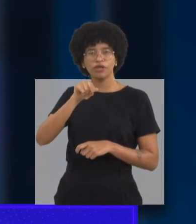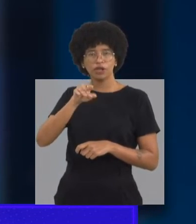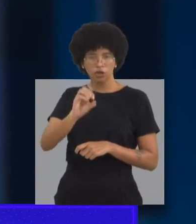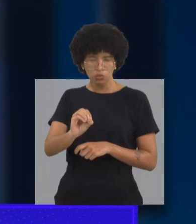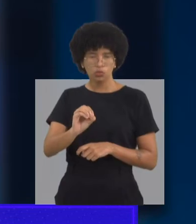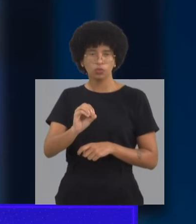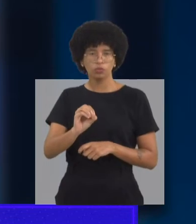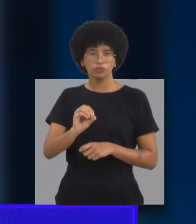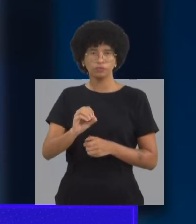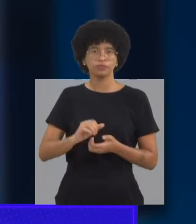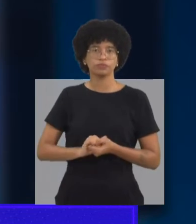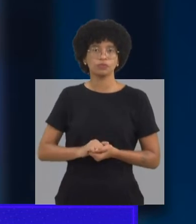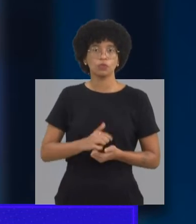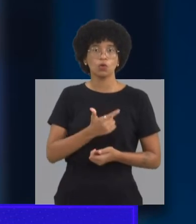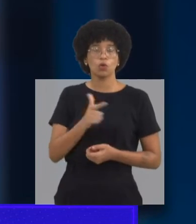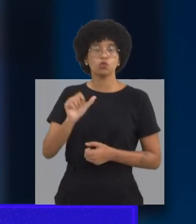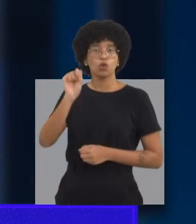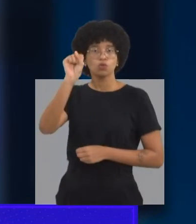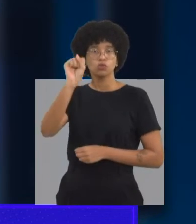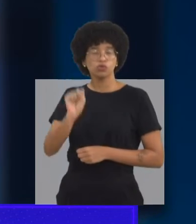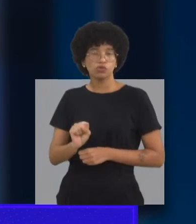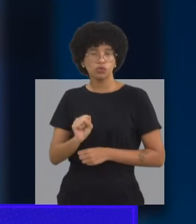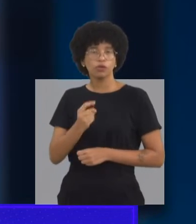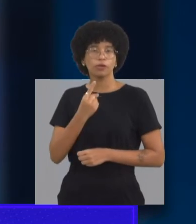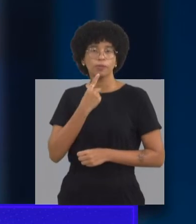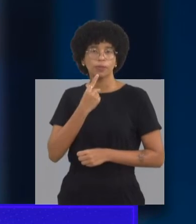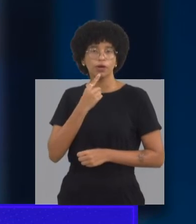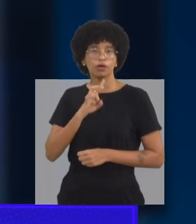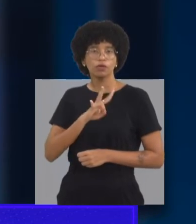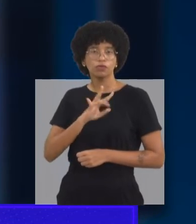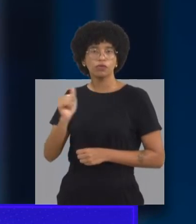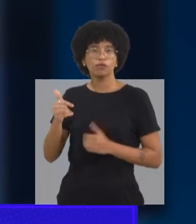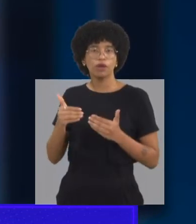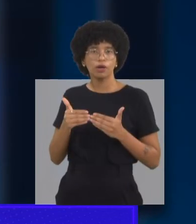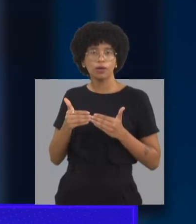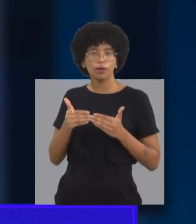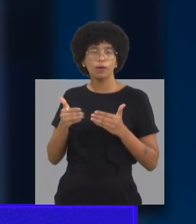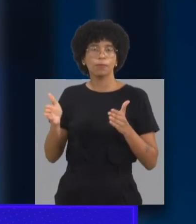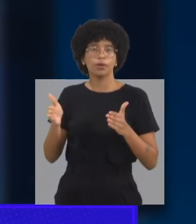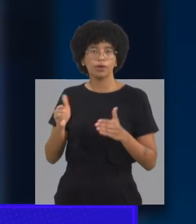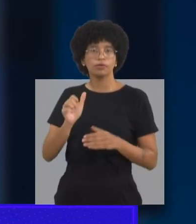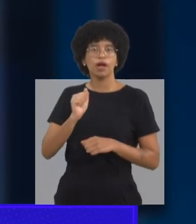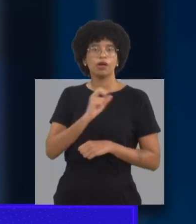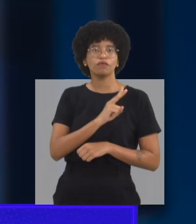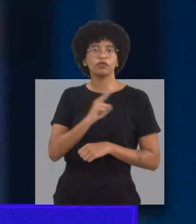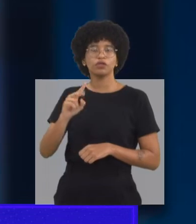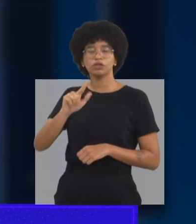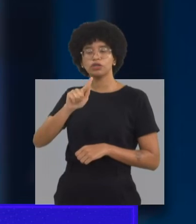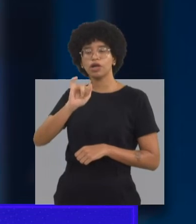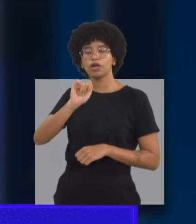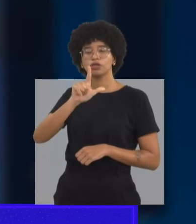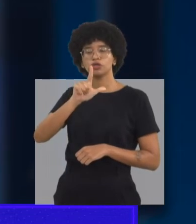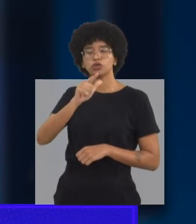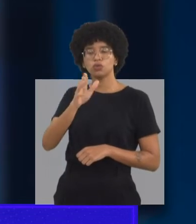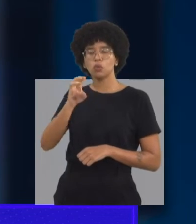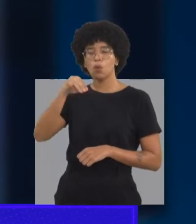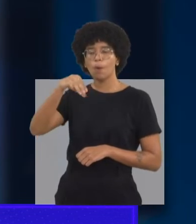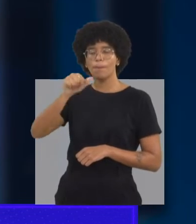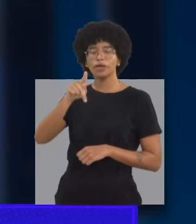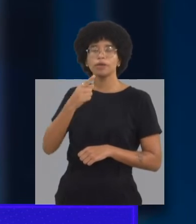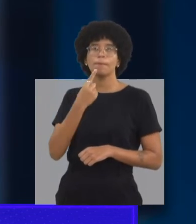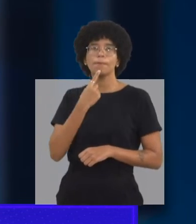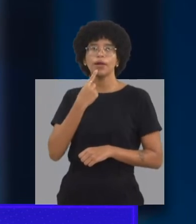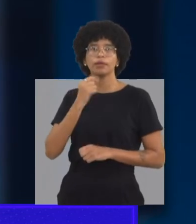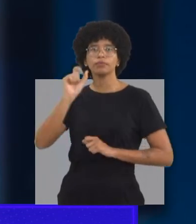a Dom Severino e a zona sul em breve vai ser aberta aqui na avenida Gil Martins, próxima à TV